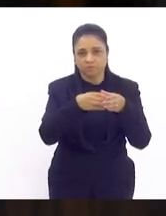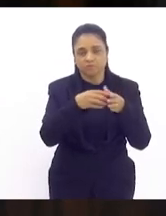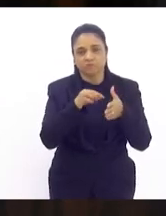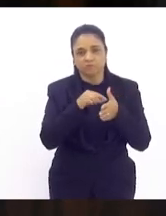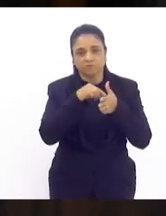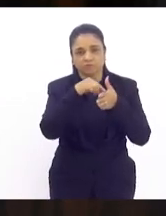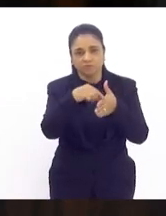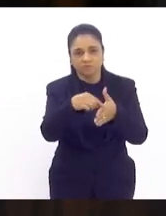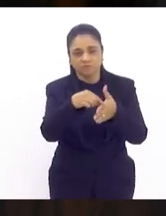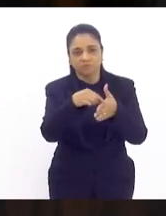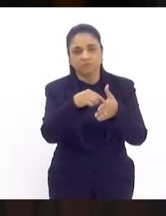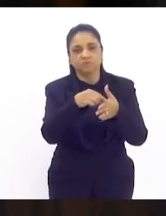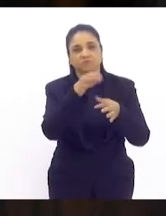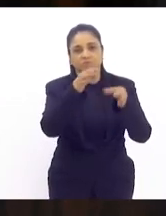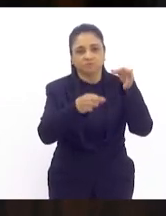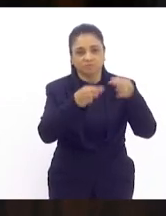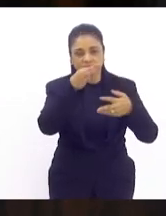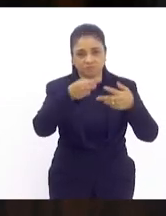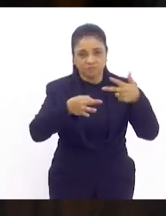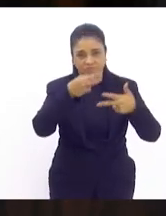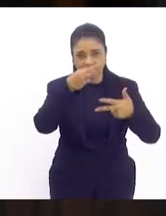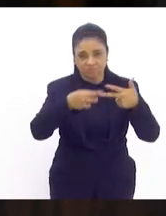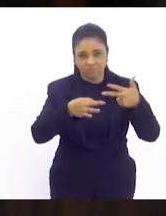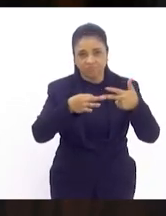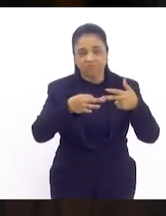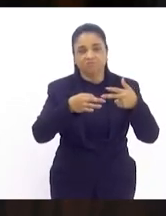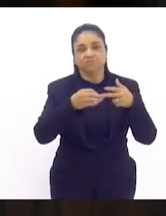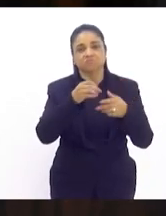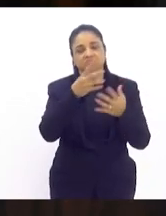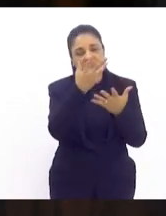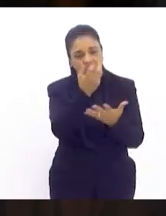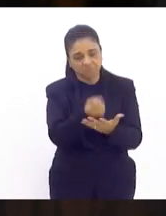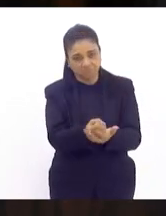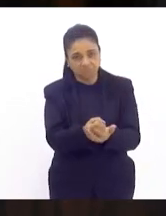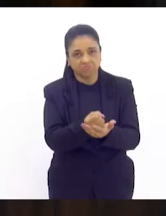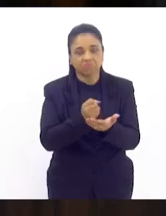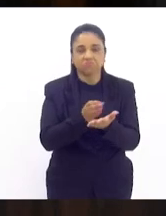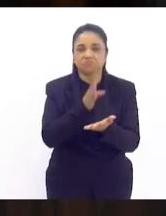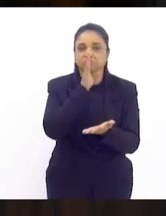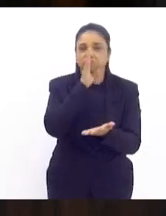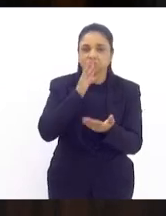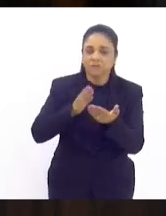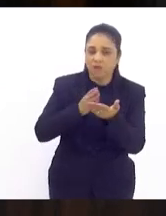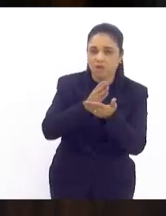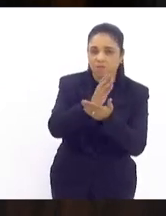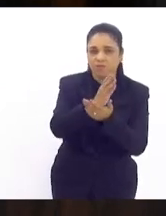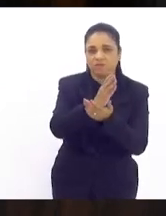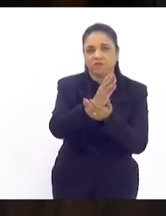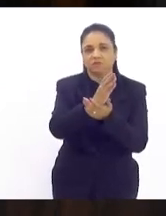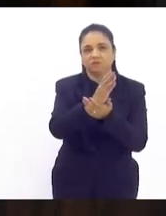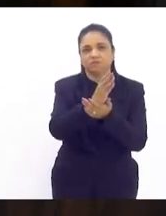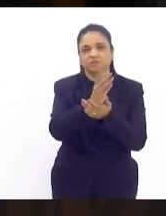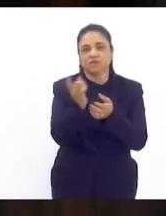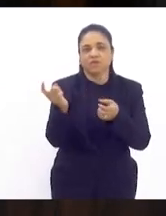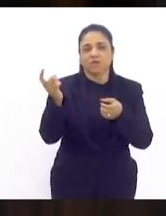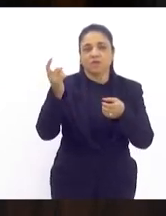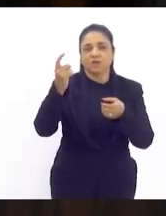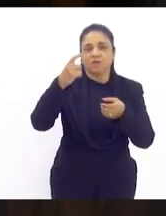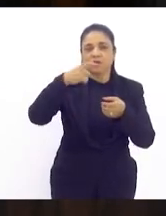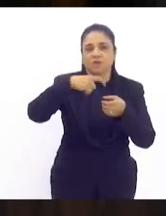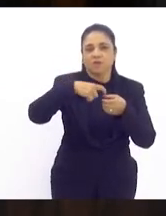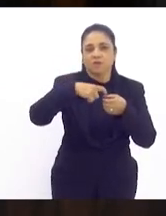legislativa senhores que aprovam permaneçam como estão aprovado retorno ao autor